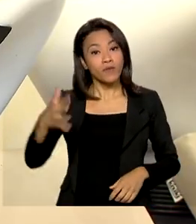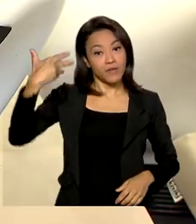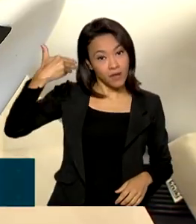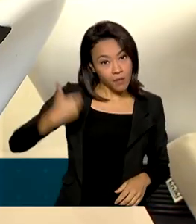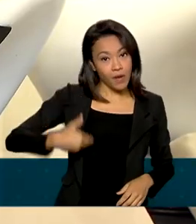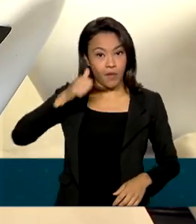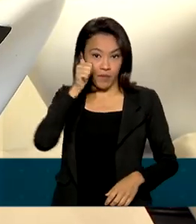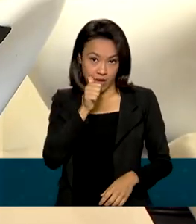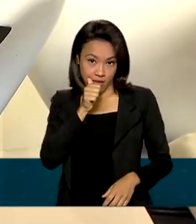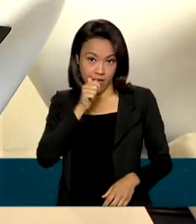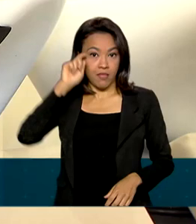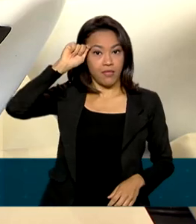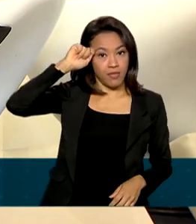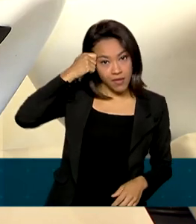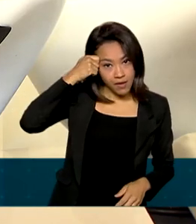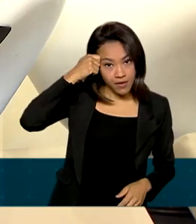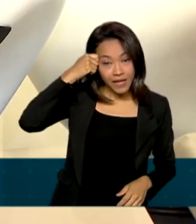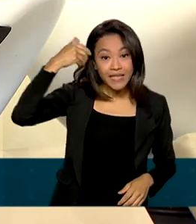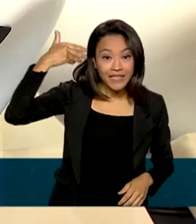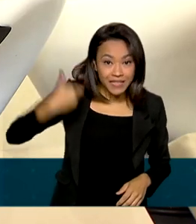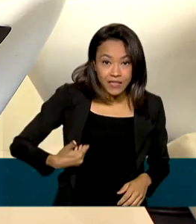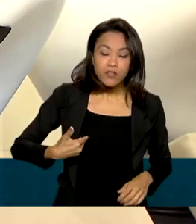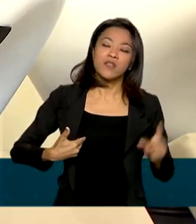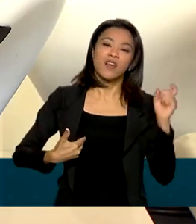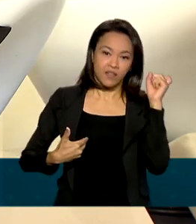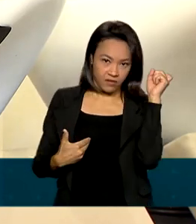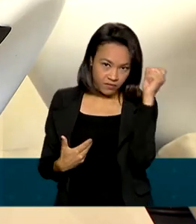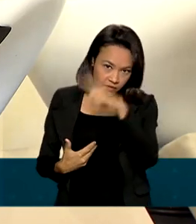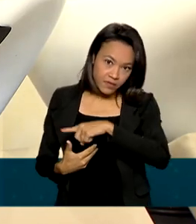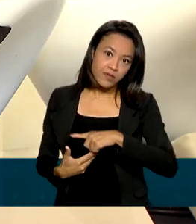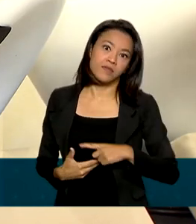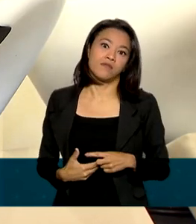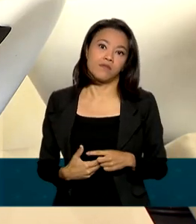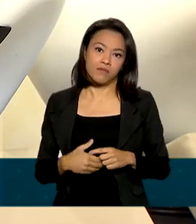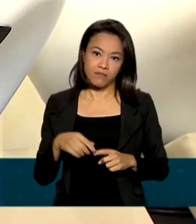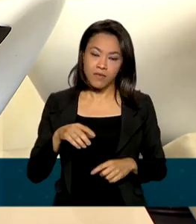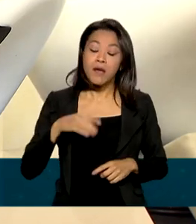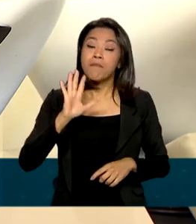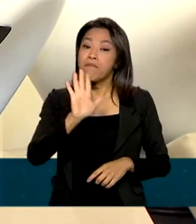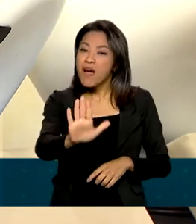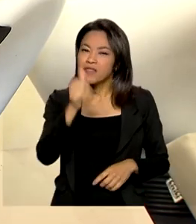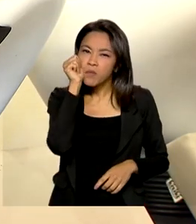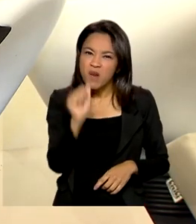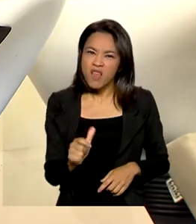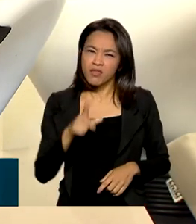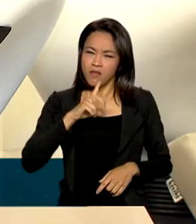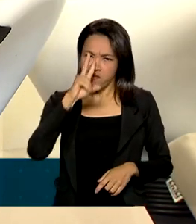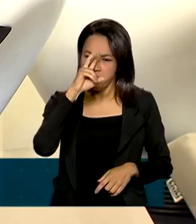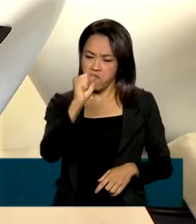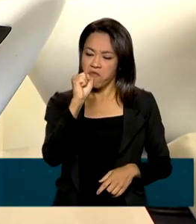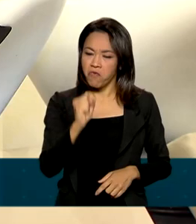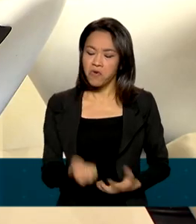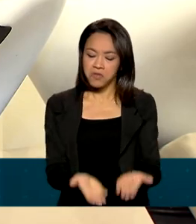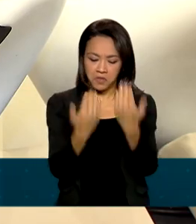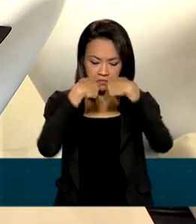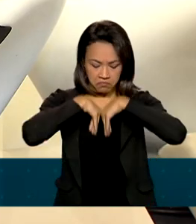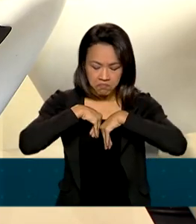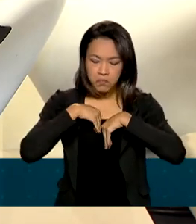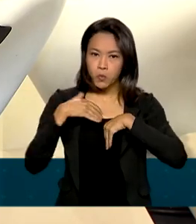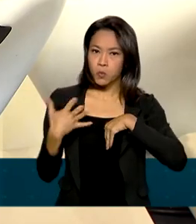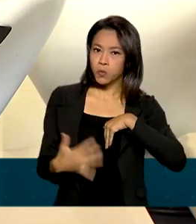quando você é negra, tudo isso infelizmente dificulta um pouco mais. Mas a mulher tem uma força dentro dela e